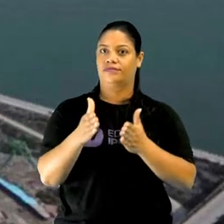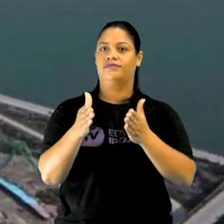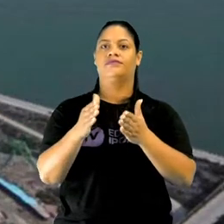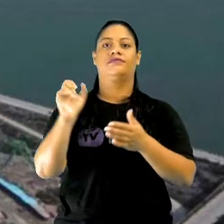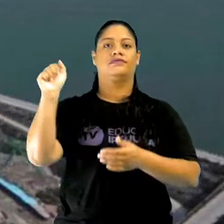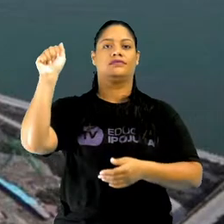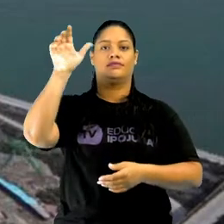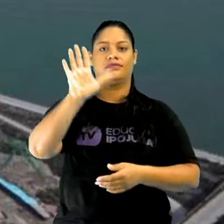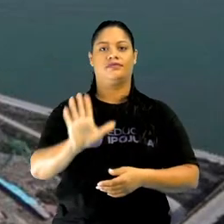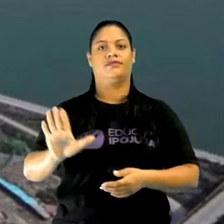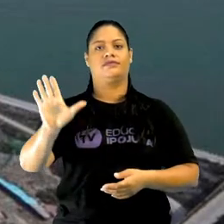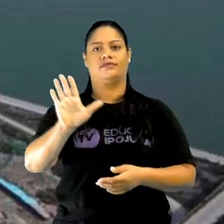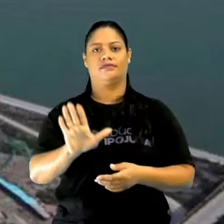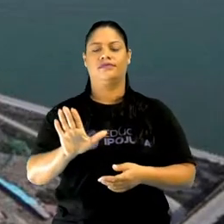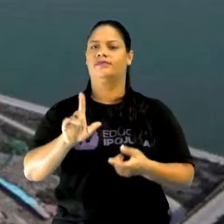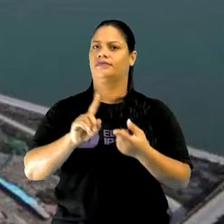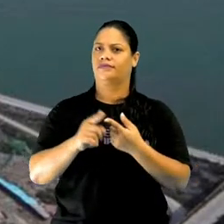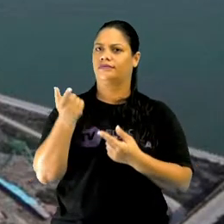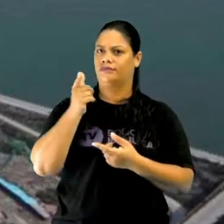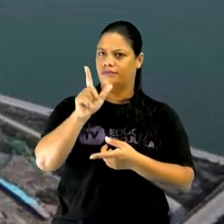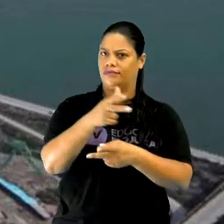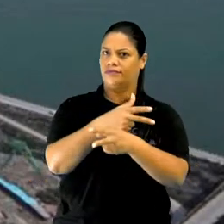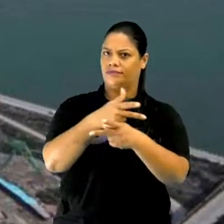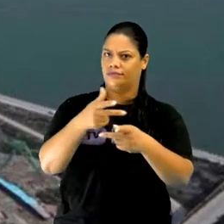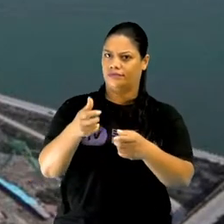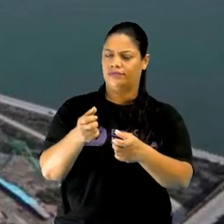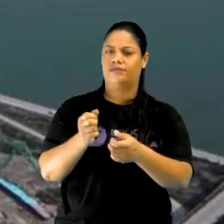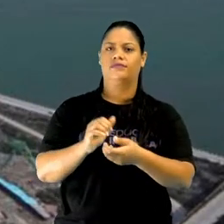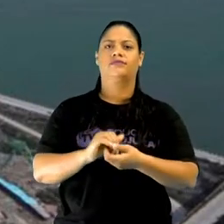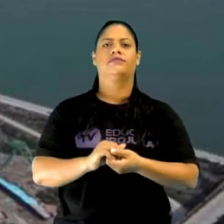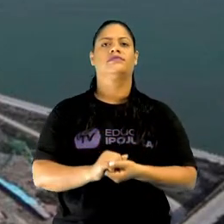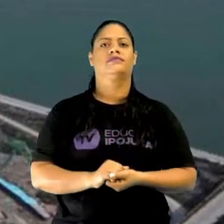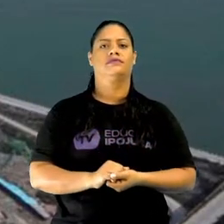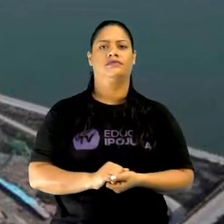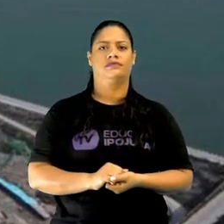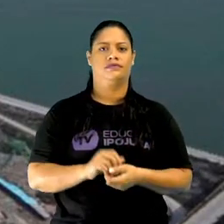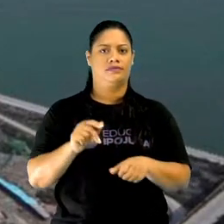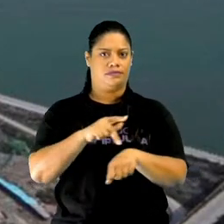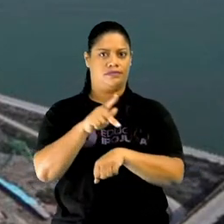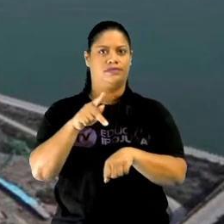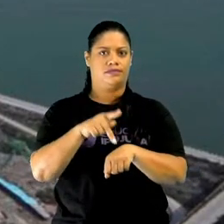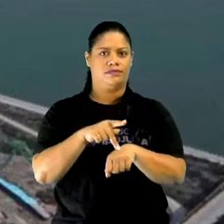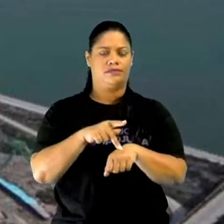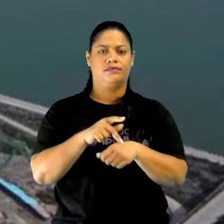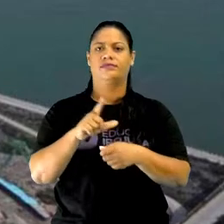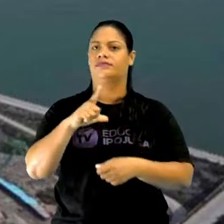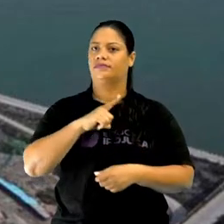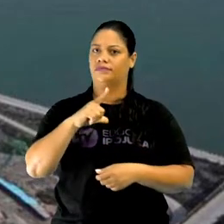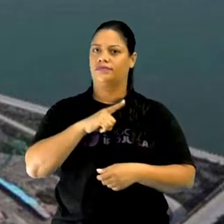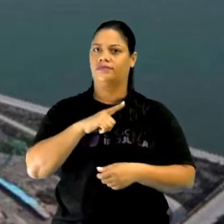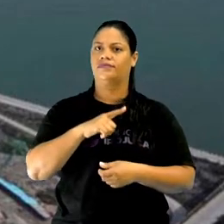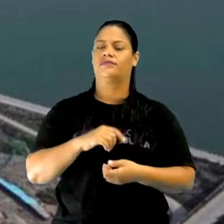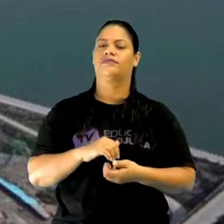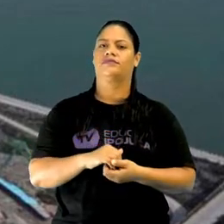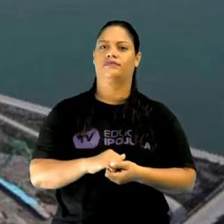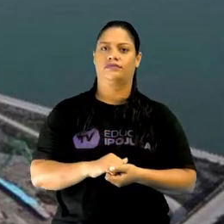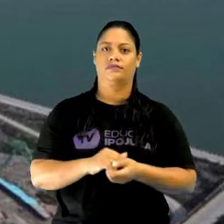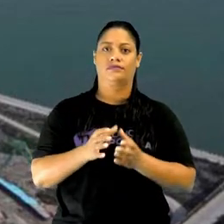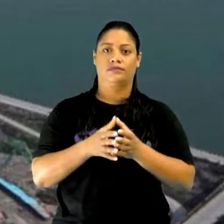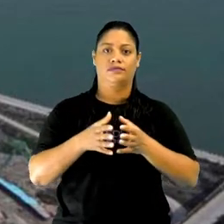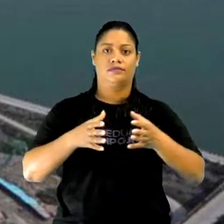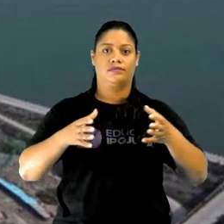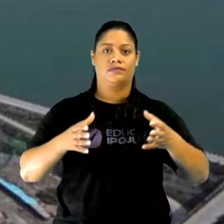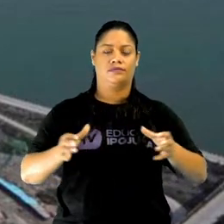Outra questão relacionada à hidrografia é que lá no continente a gente tem a maior